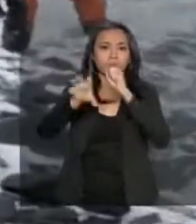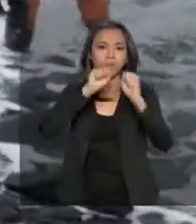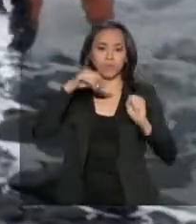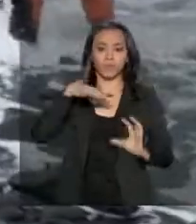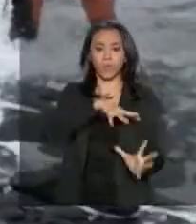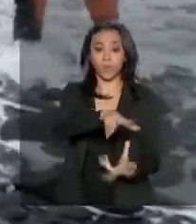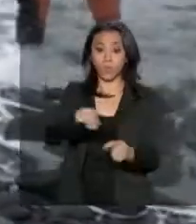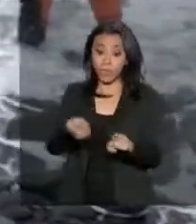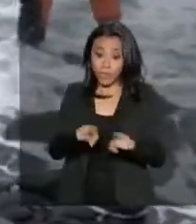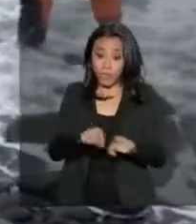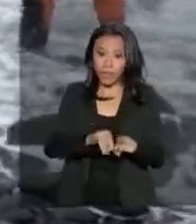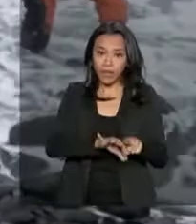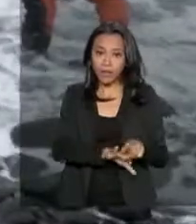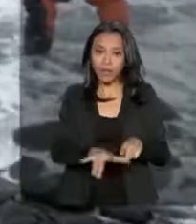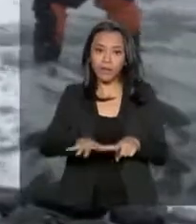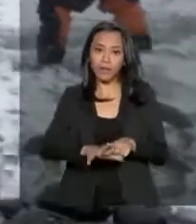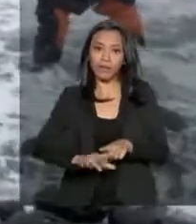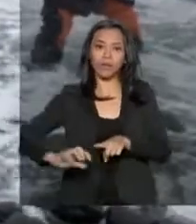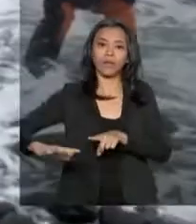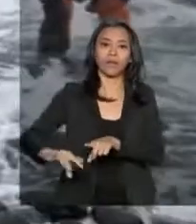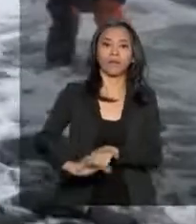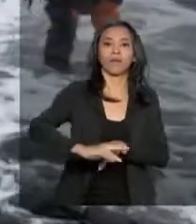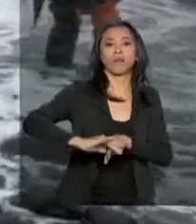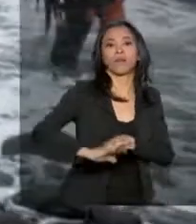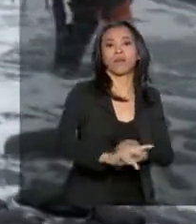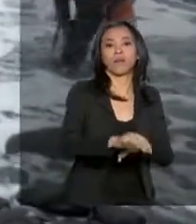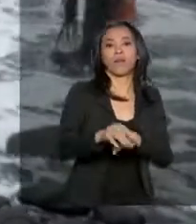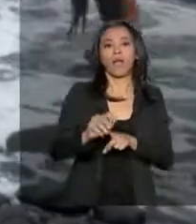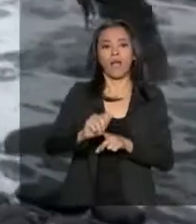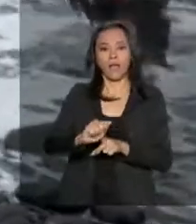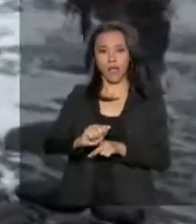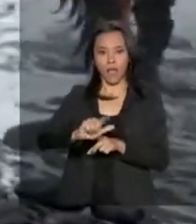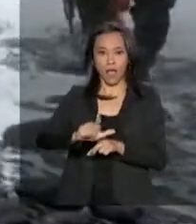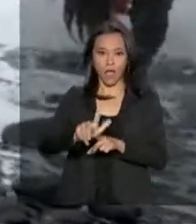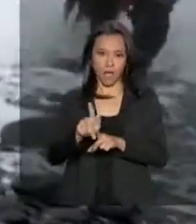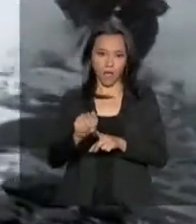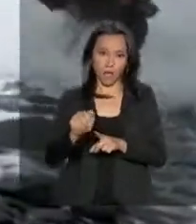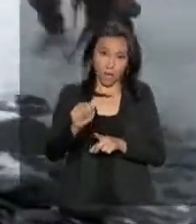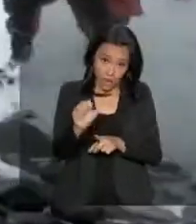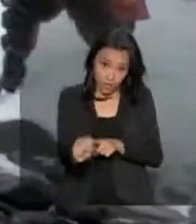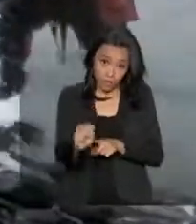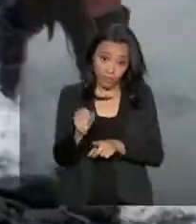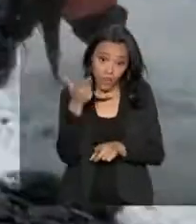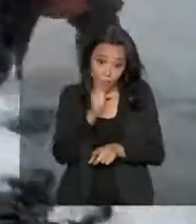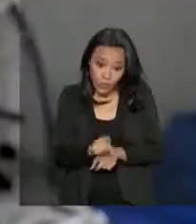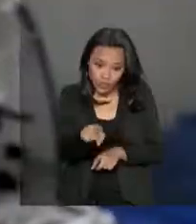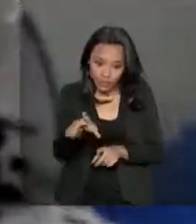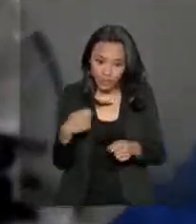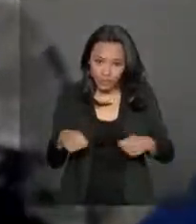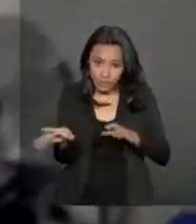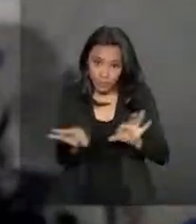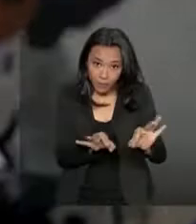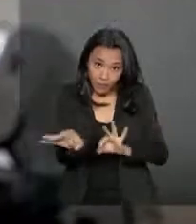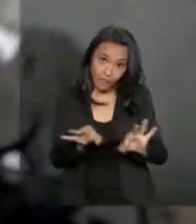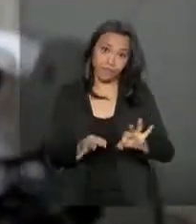algas marinhas também estão presentes na Antártica. Para chegar até elas, é preciso se preparar.